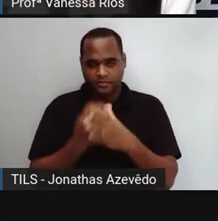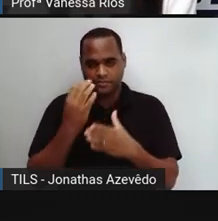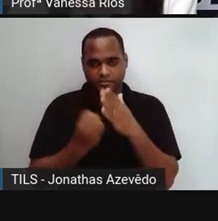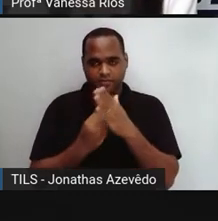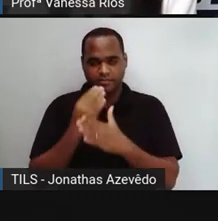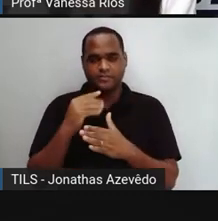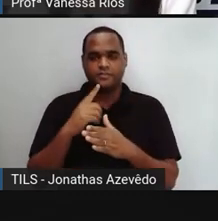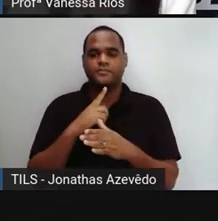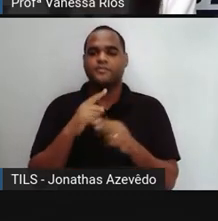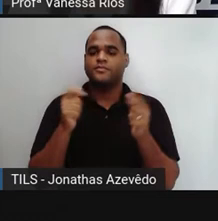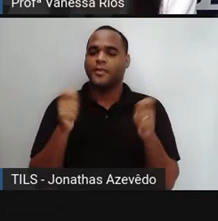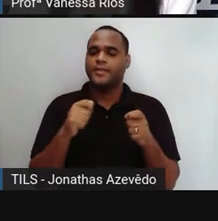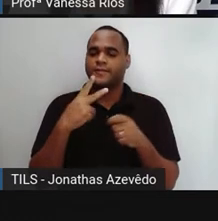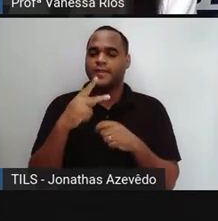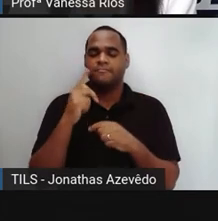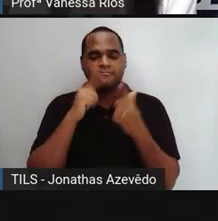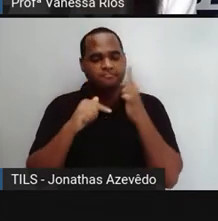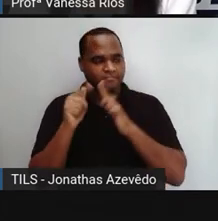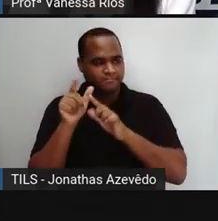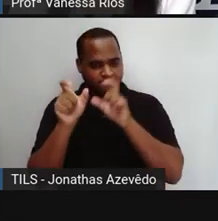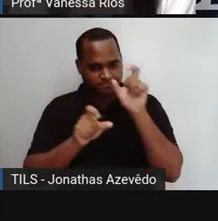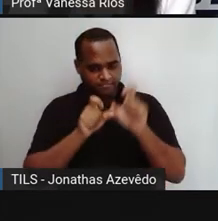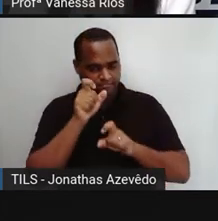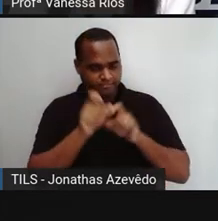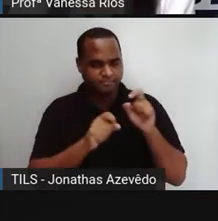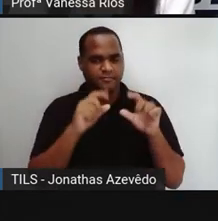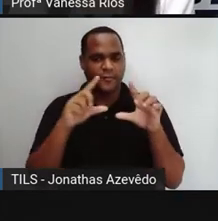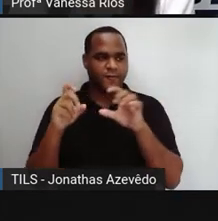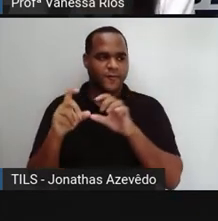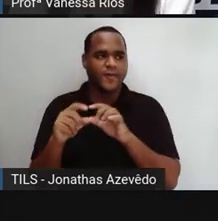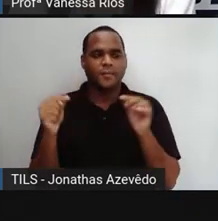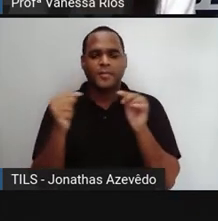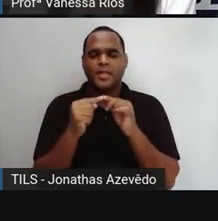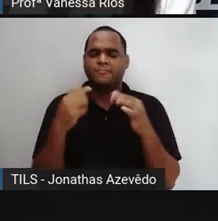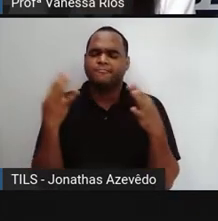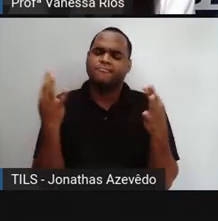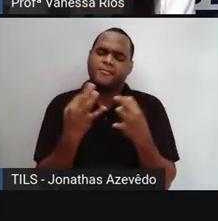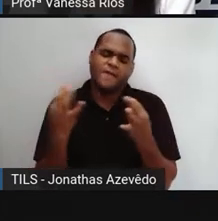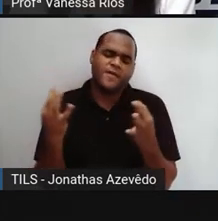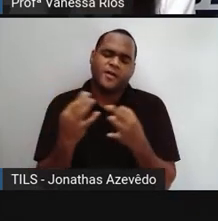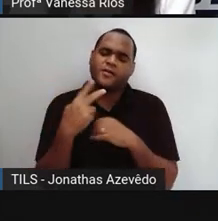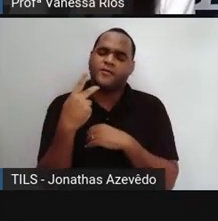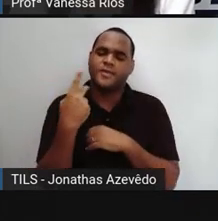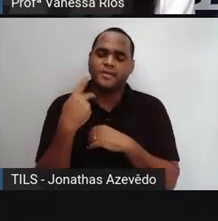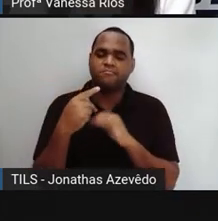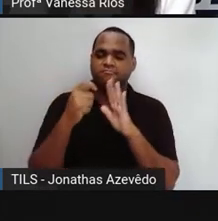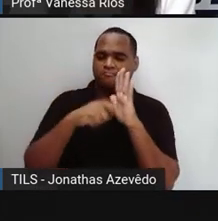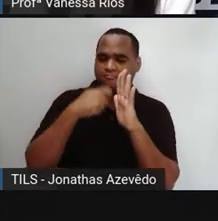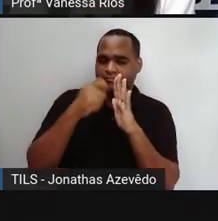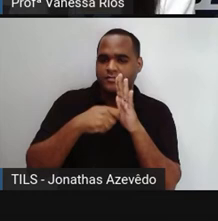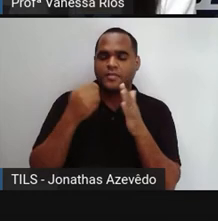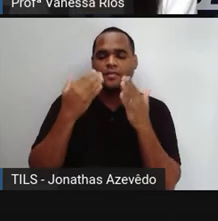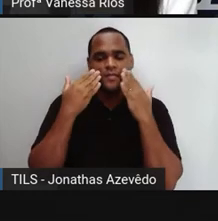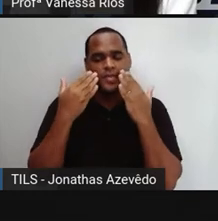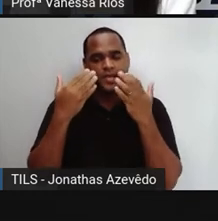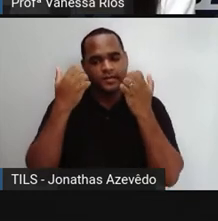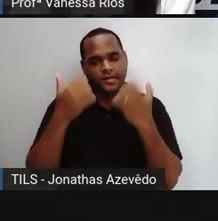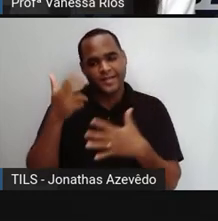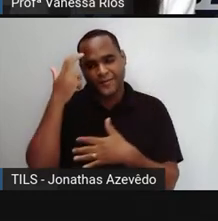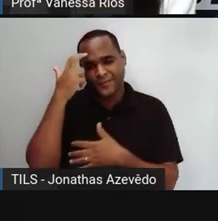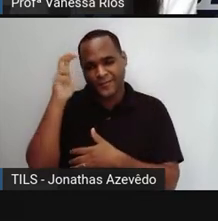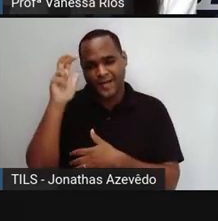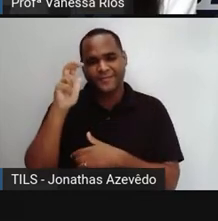E aí nós podemos considerar a fotografia como um meio mais perfeito para gravar e reproduzir manifestações culturais.